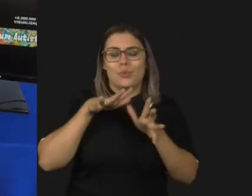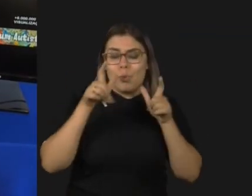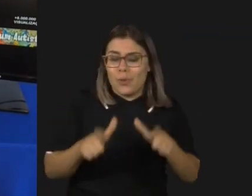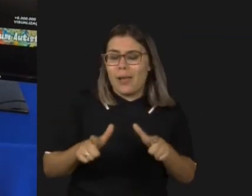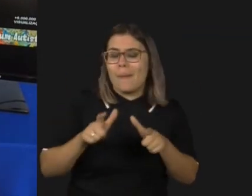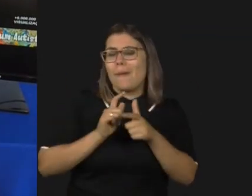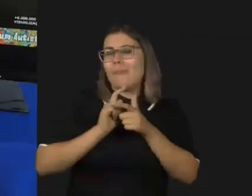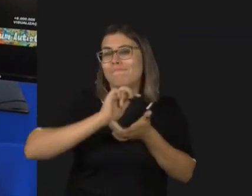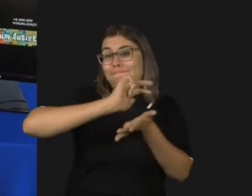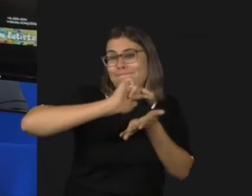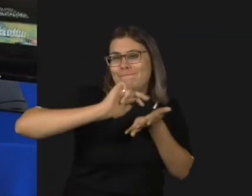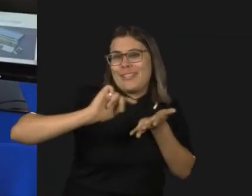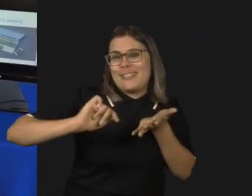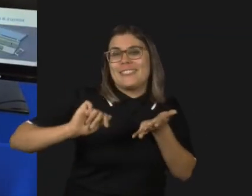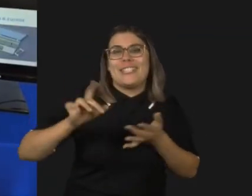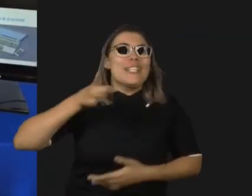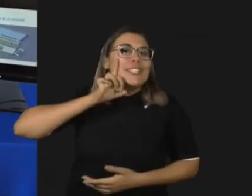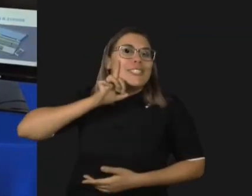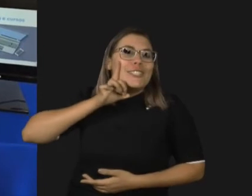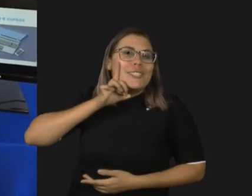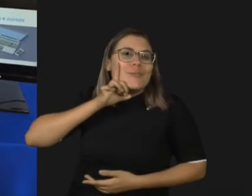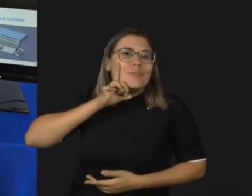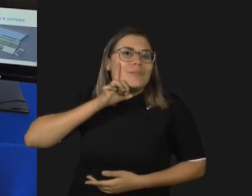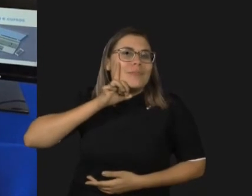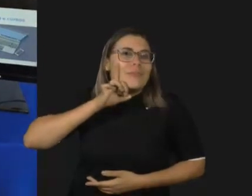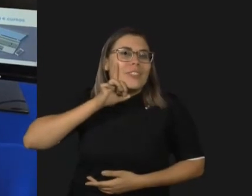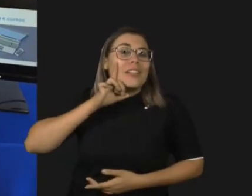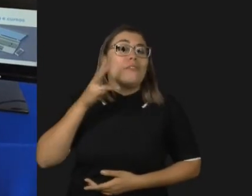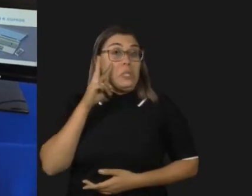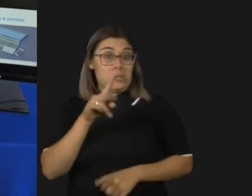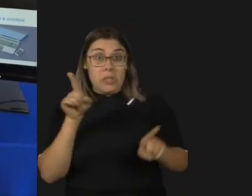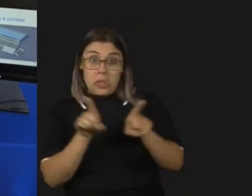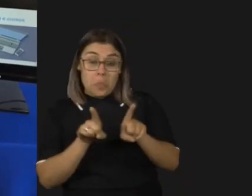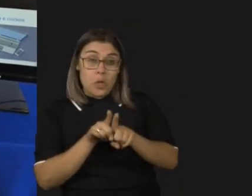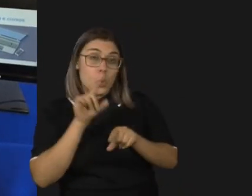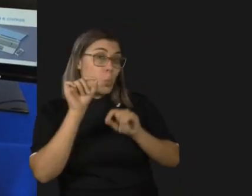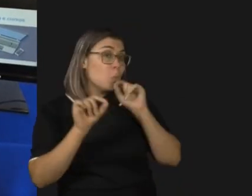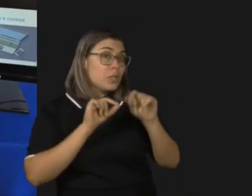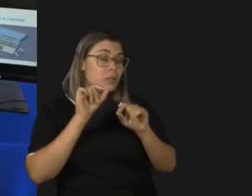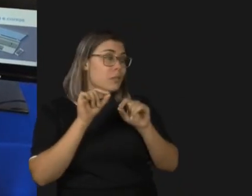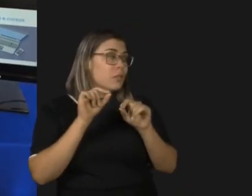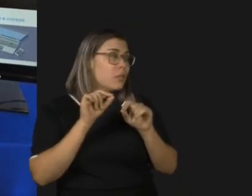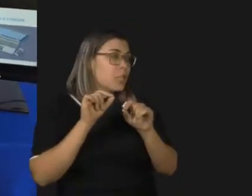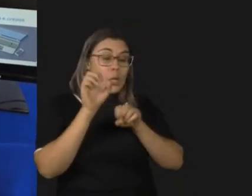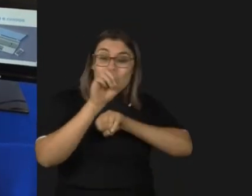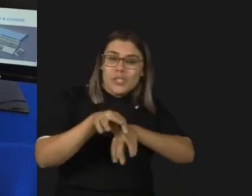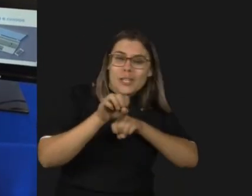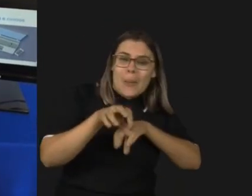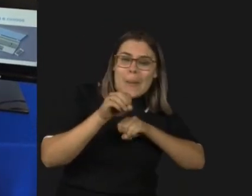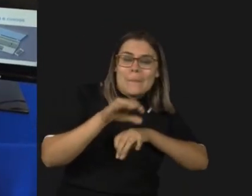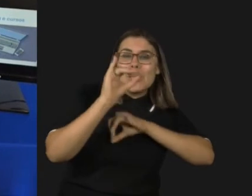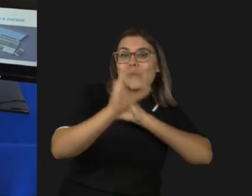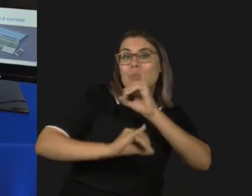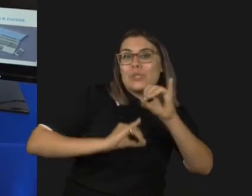um pouco a cada dia pelo menos e aqui vocês veem as minhas mentorias online cursos